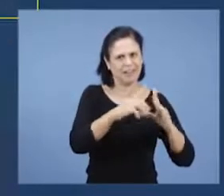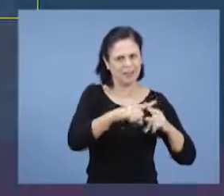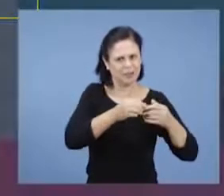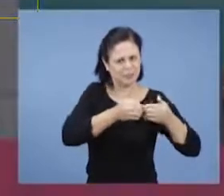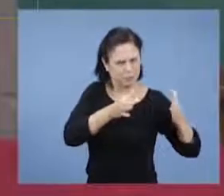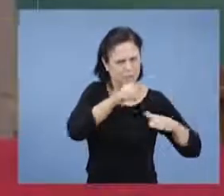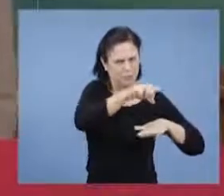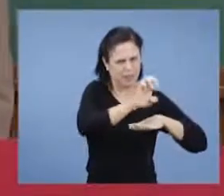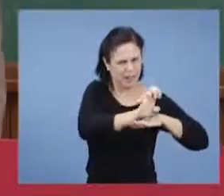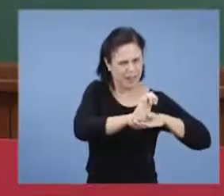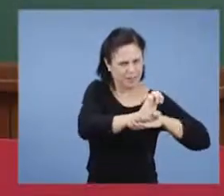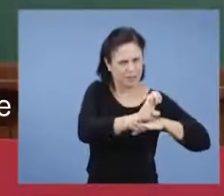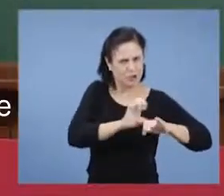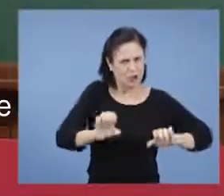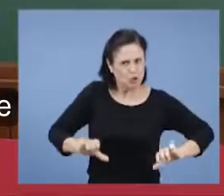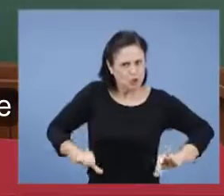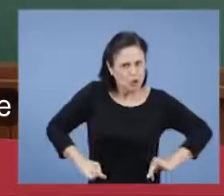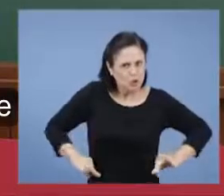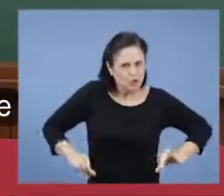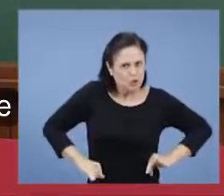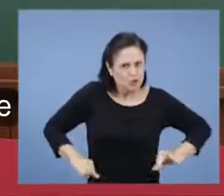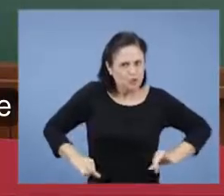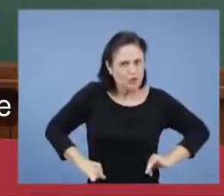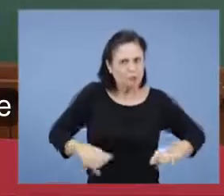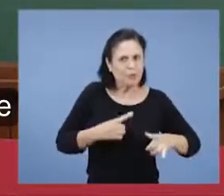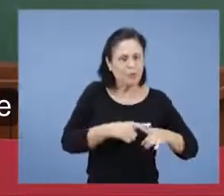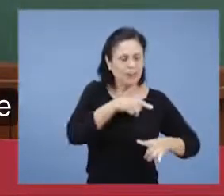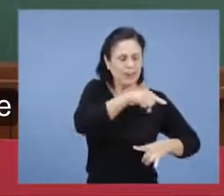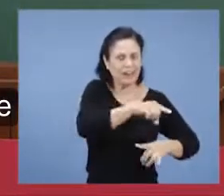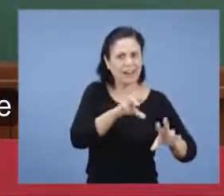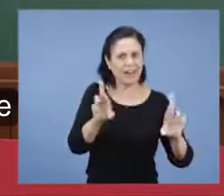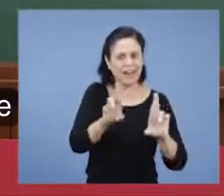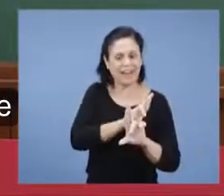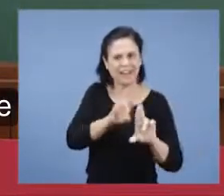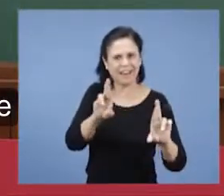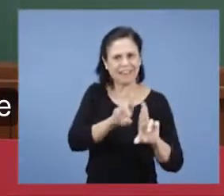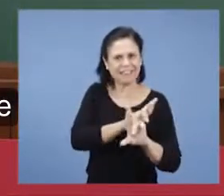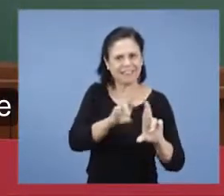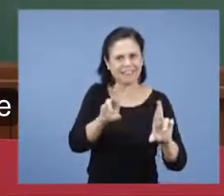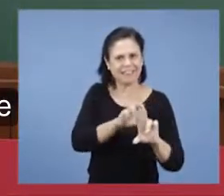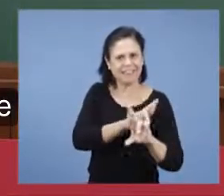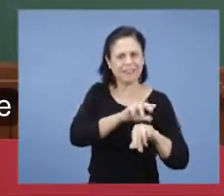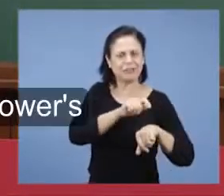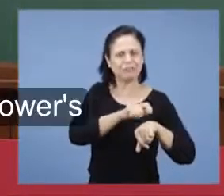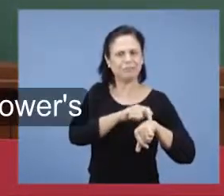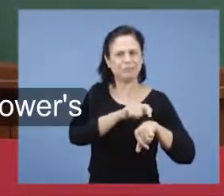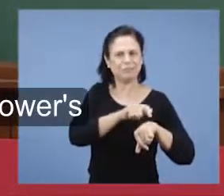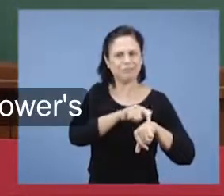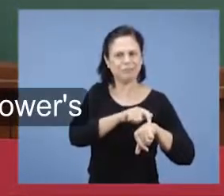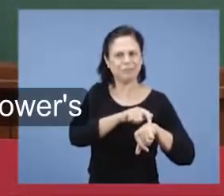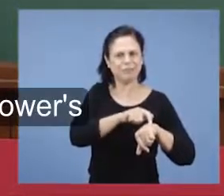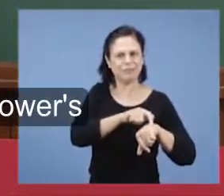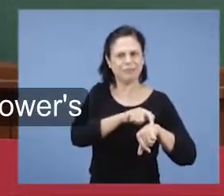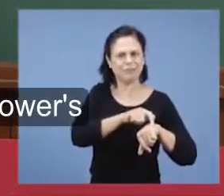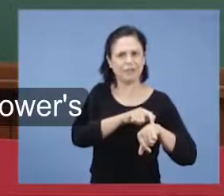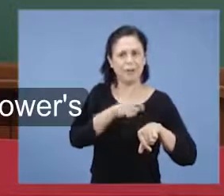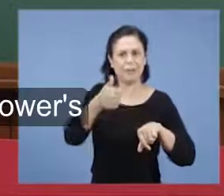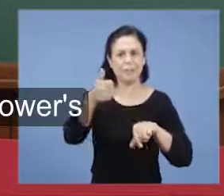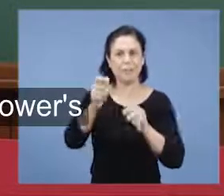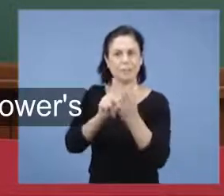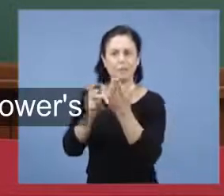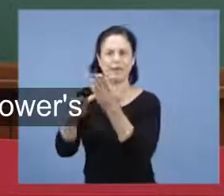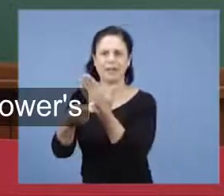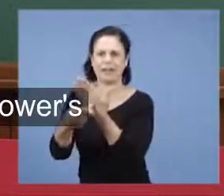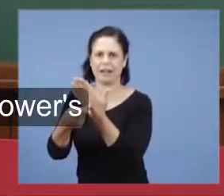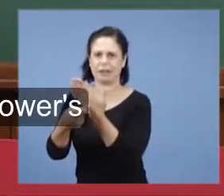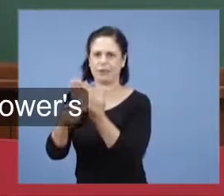que estava relacionada, no período, com a primeira parábola do reino,